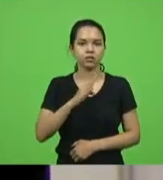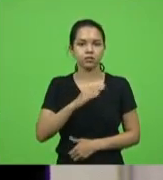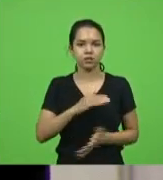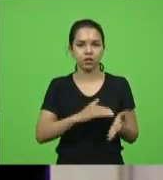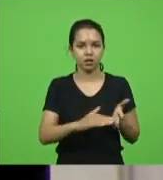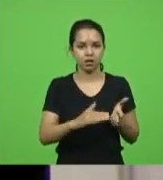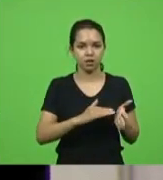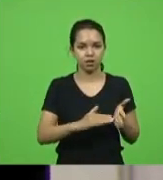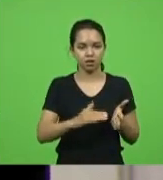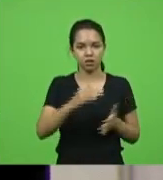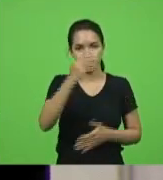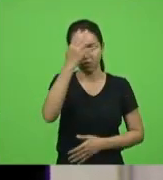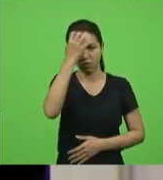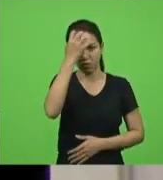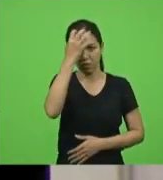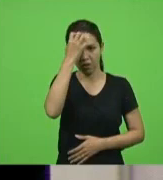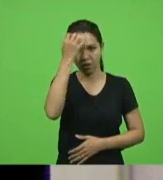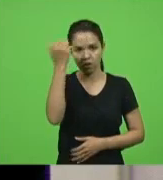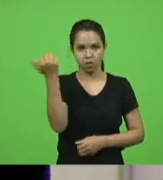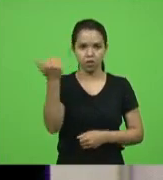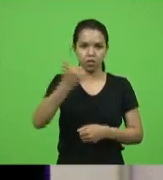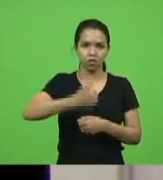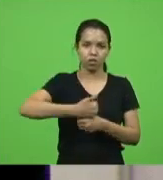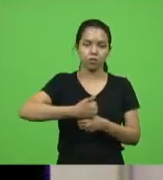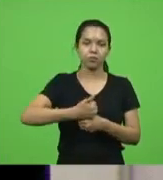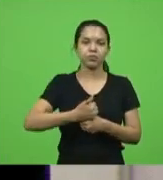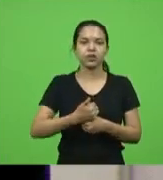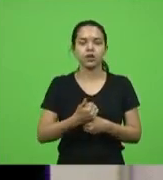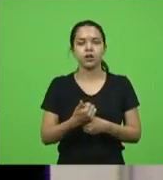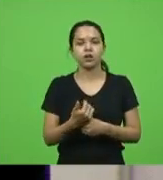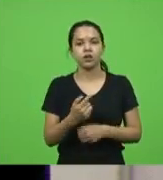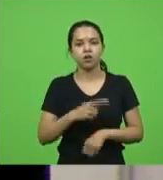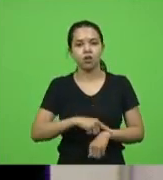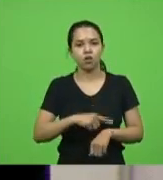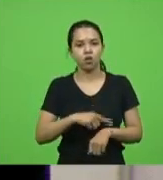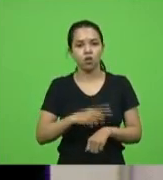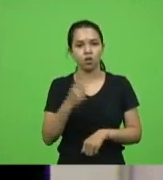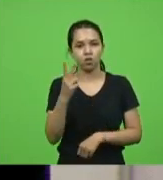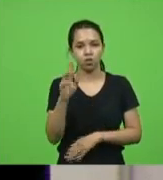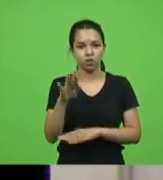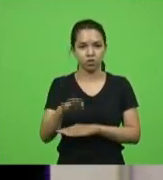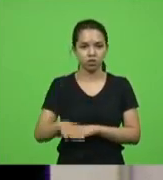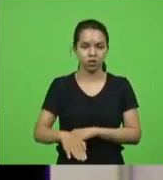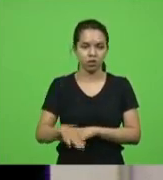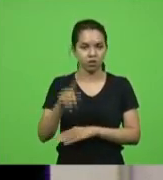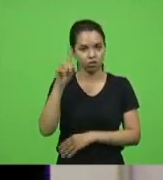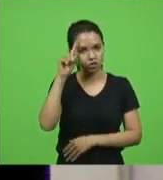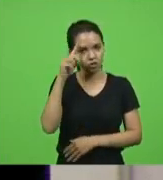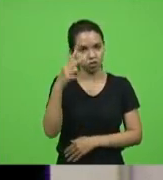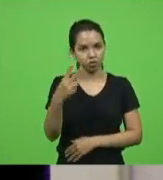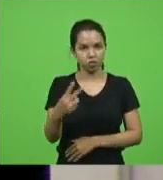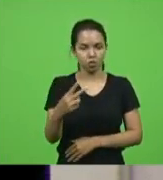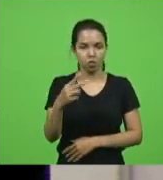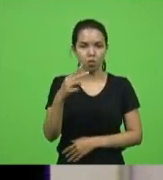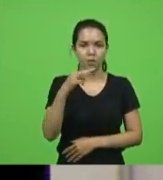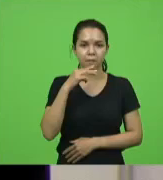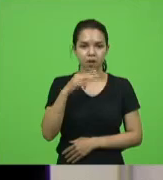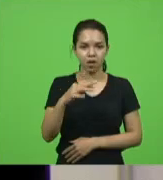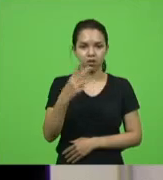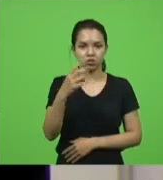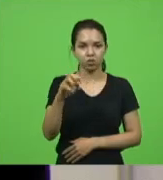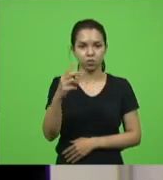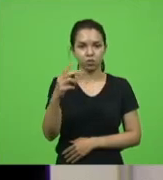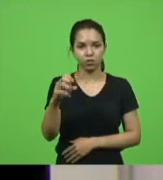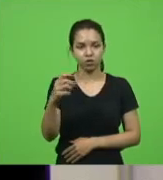deputado Ismael dos Santos, ad hoc. Às 14 horas do dia 2 do mês de março do ano de